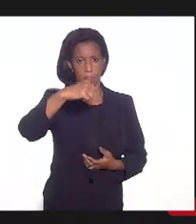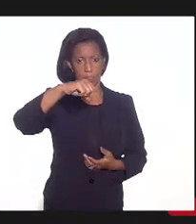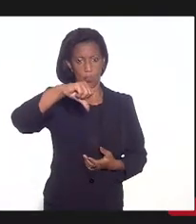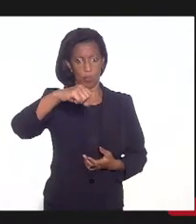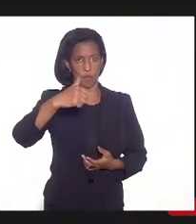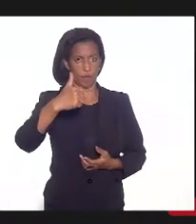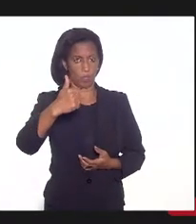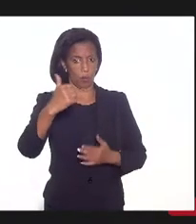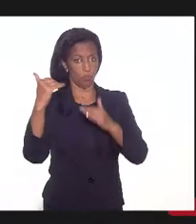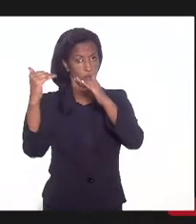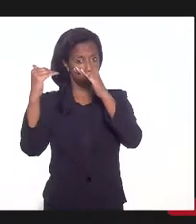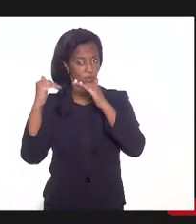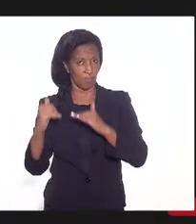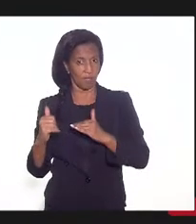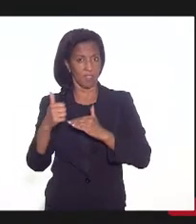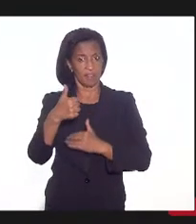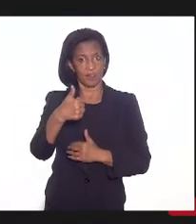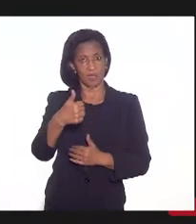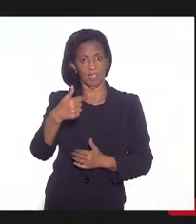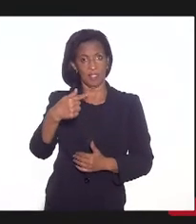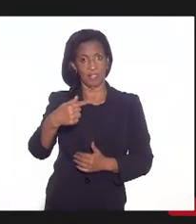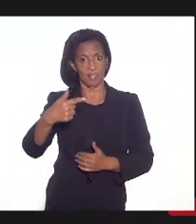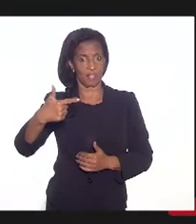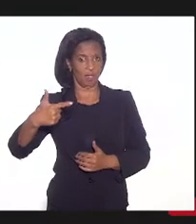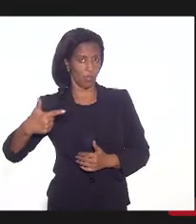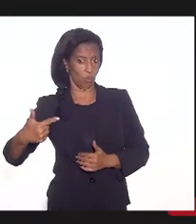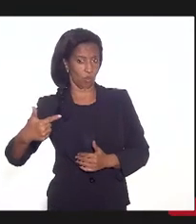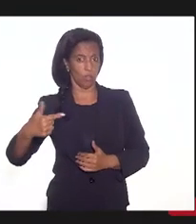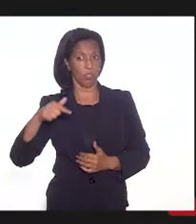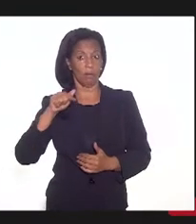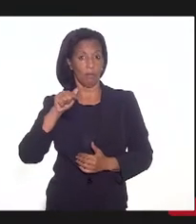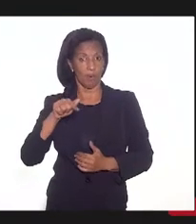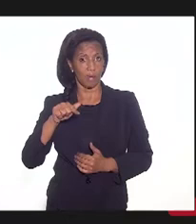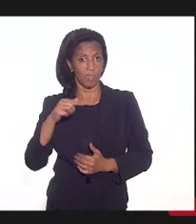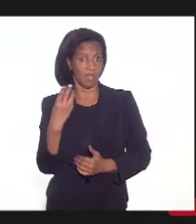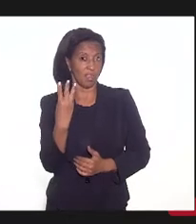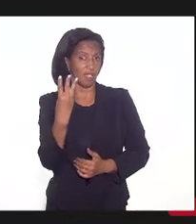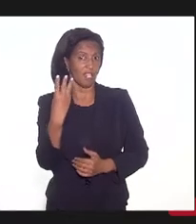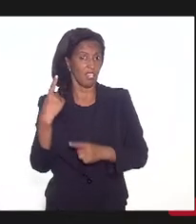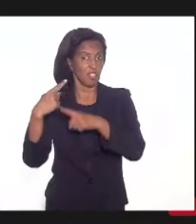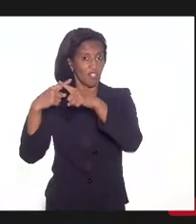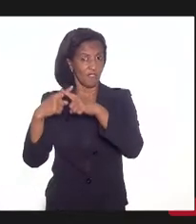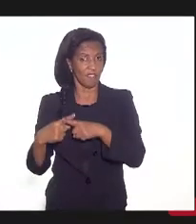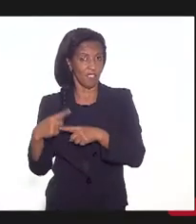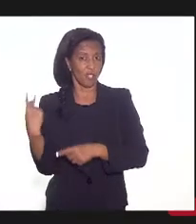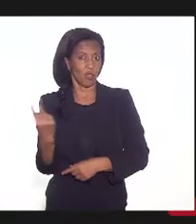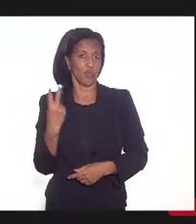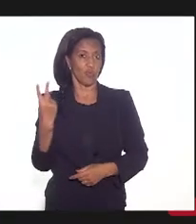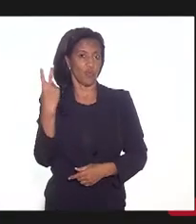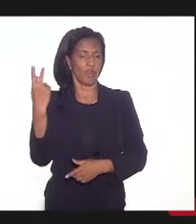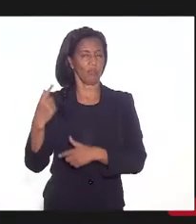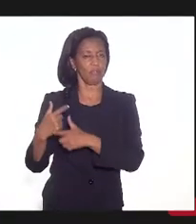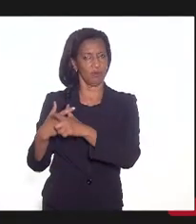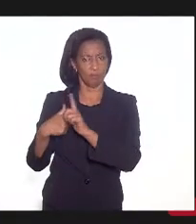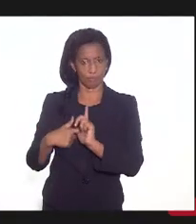para 172, mas, nesse, a gente tem três vezes o valor da dívida.